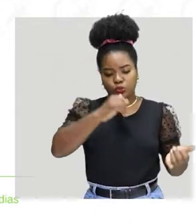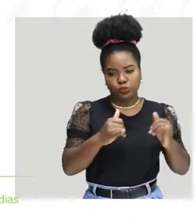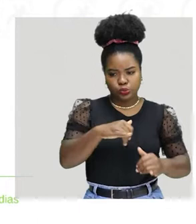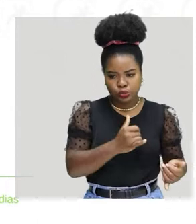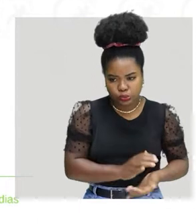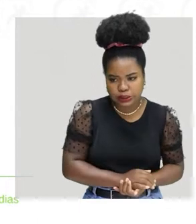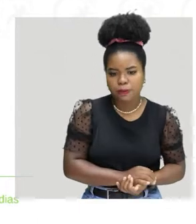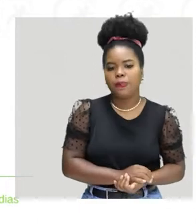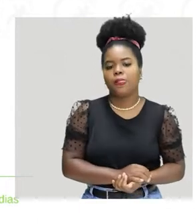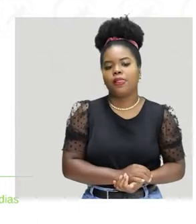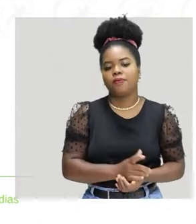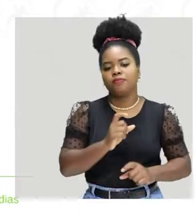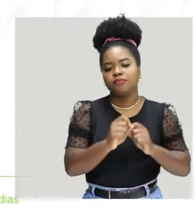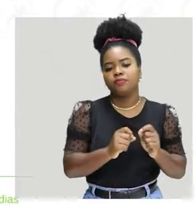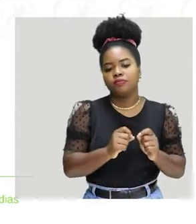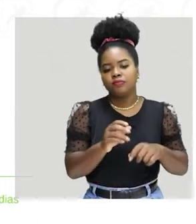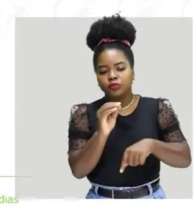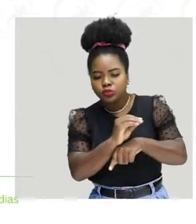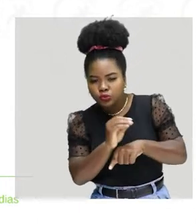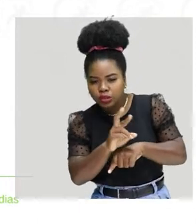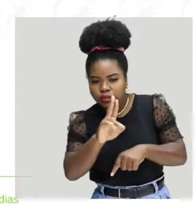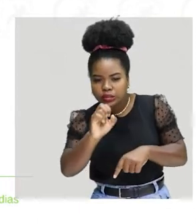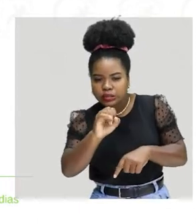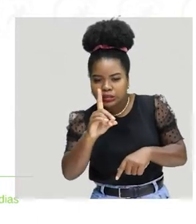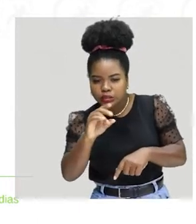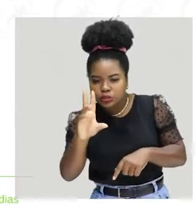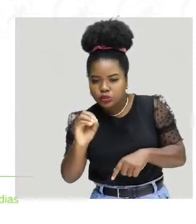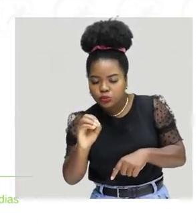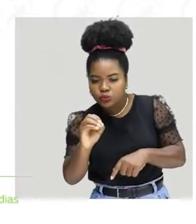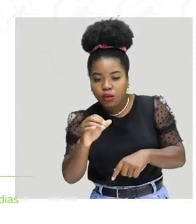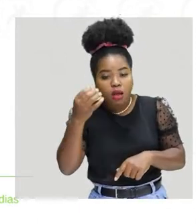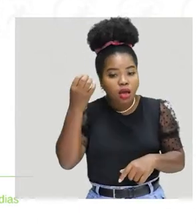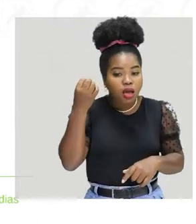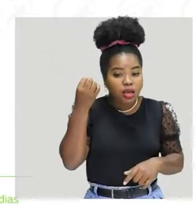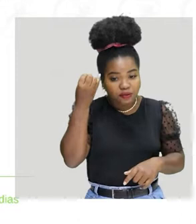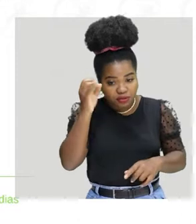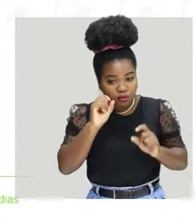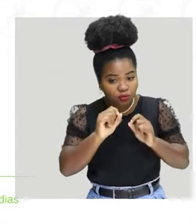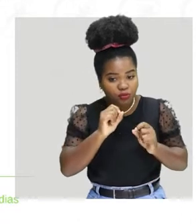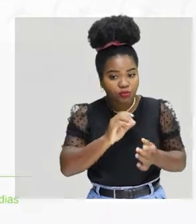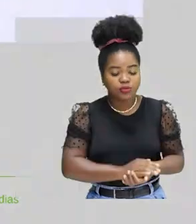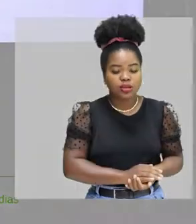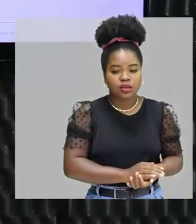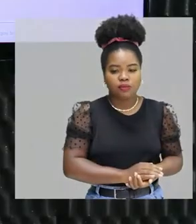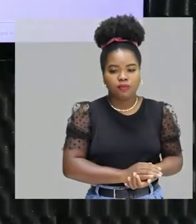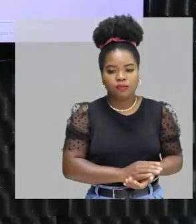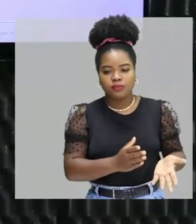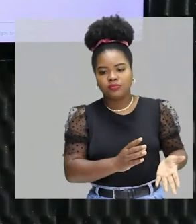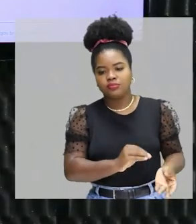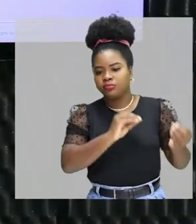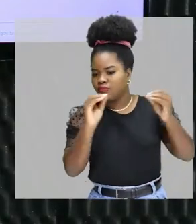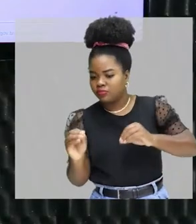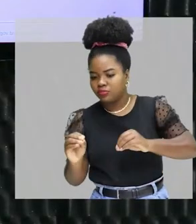resíduo, evitando o seu descarte direto. Ou seja, em vez de jogar diretamente, por exemplo, no